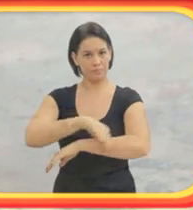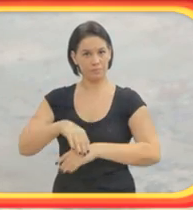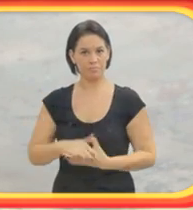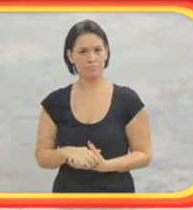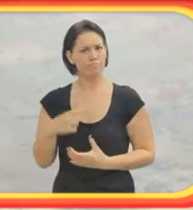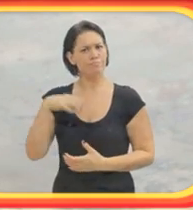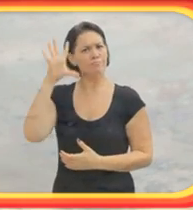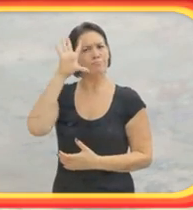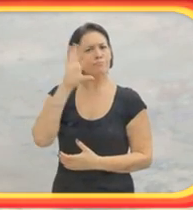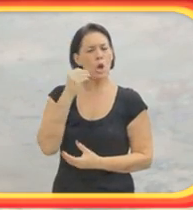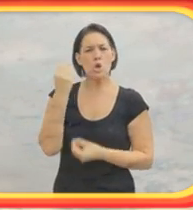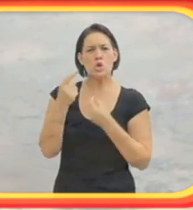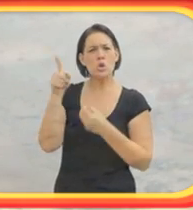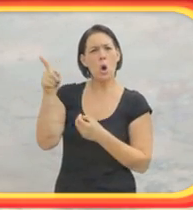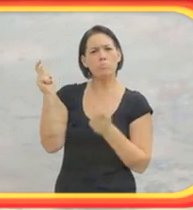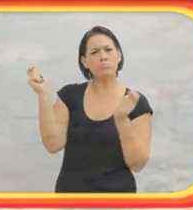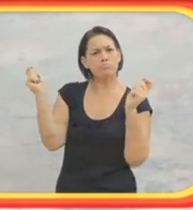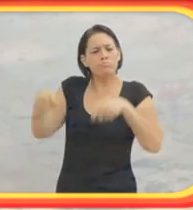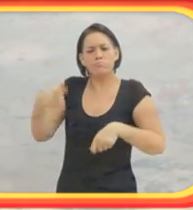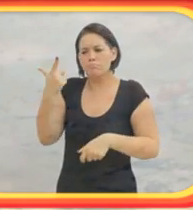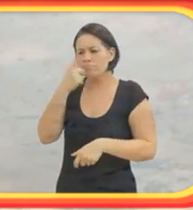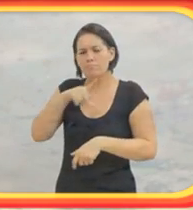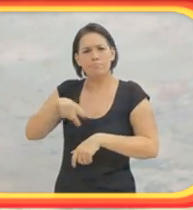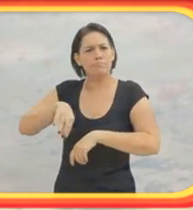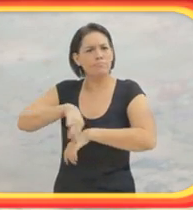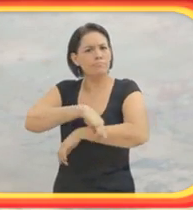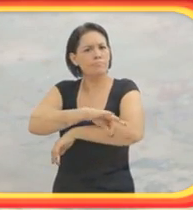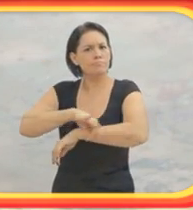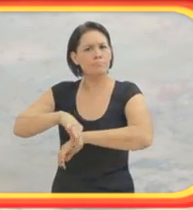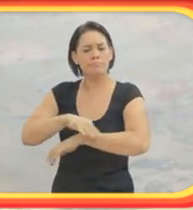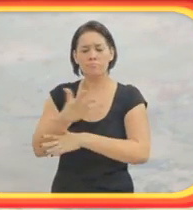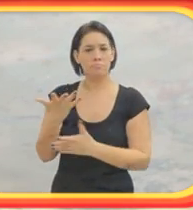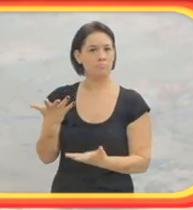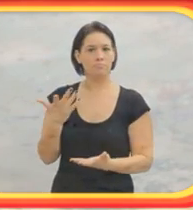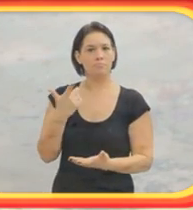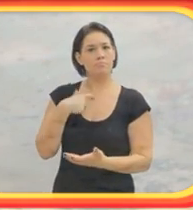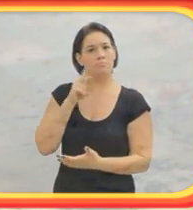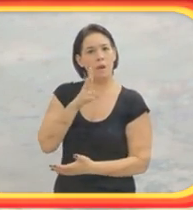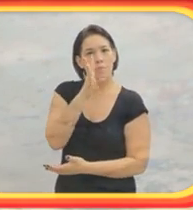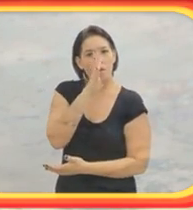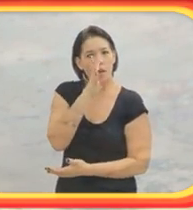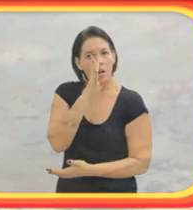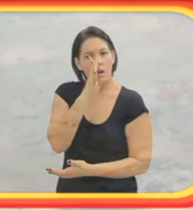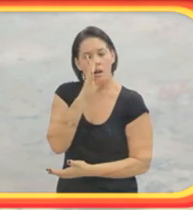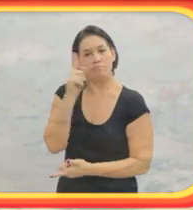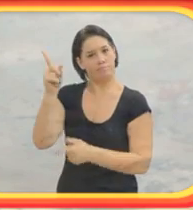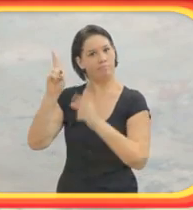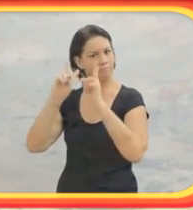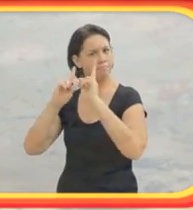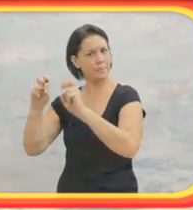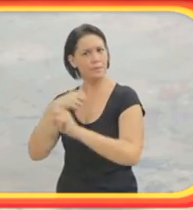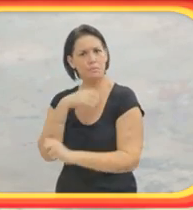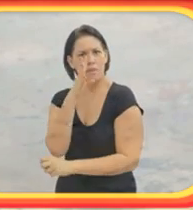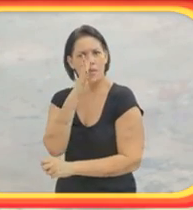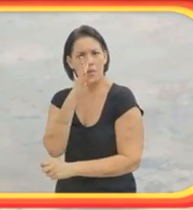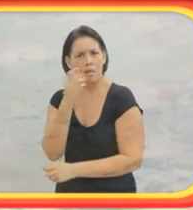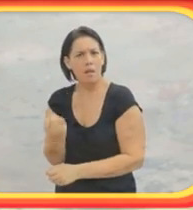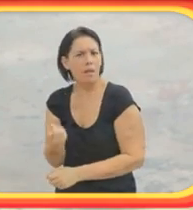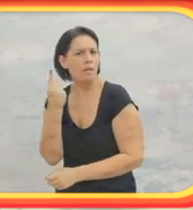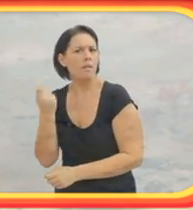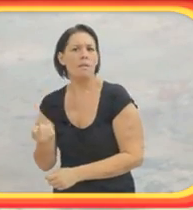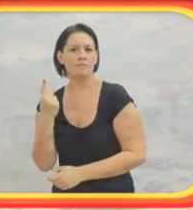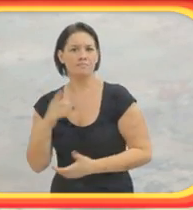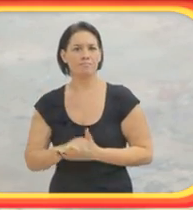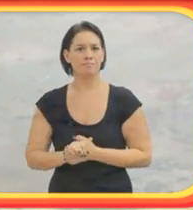cursando o segundo grau, desenho técnico. Eu não entendia como é que um rapaz, na situação dele,